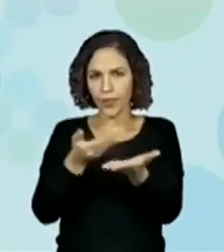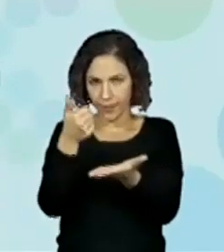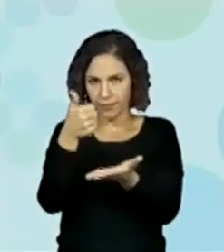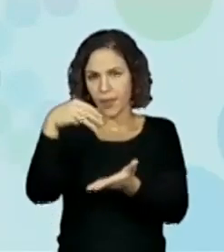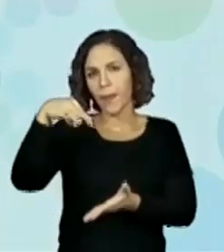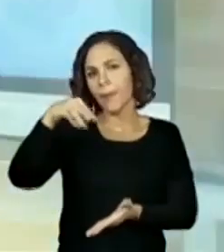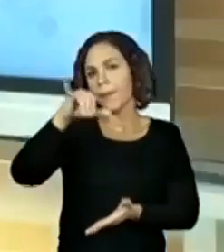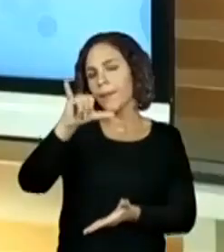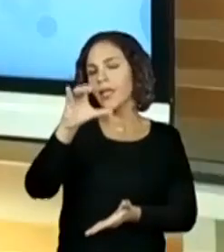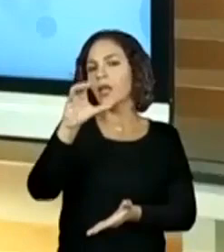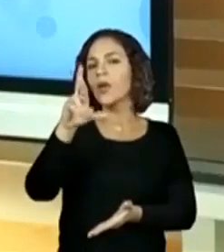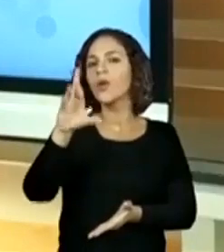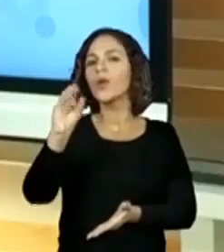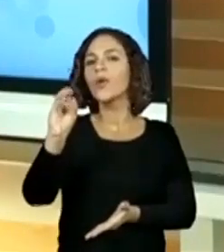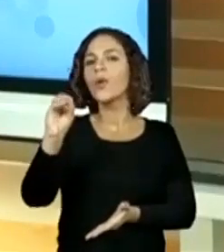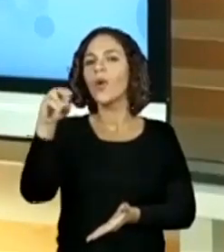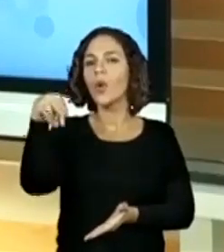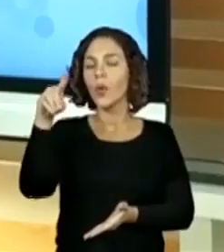Microondas.